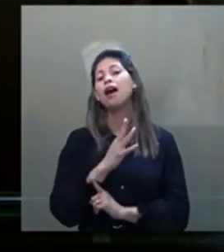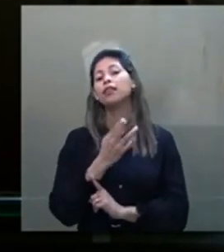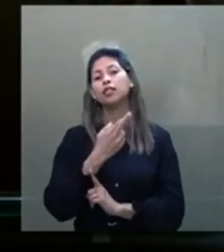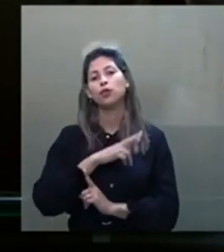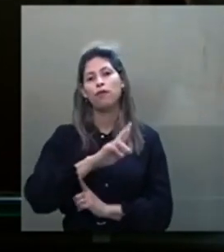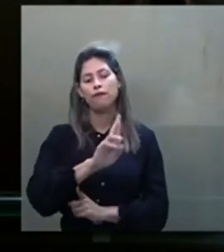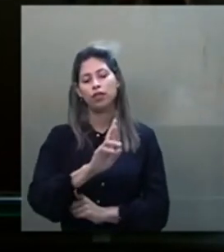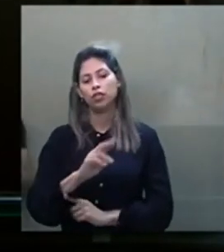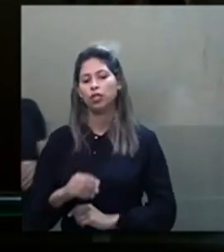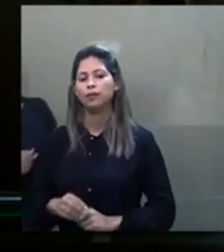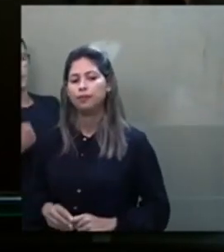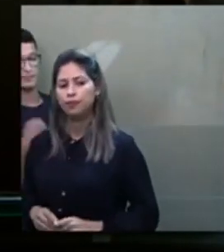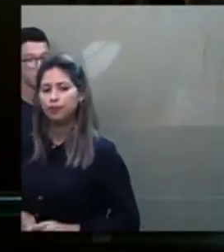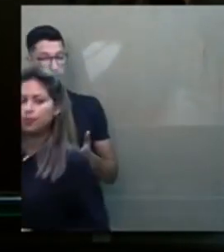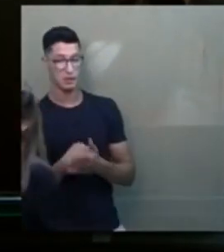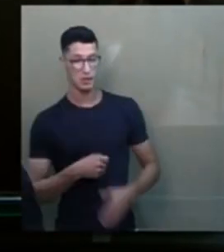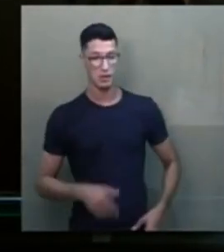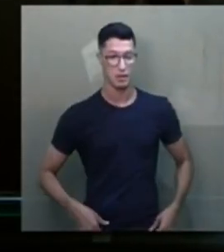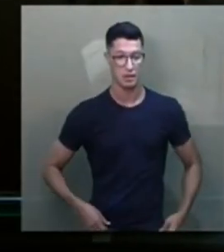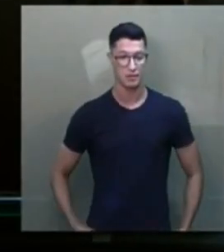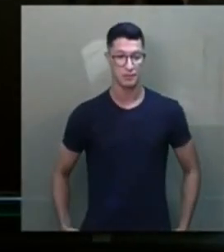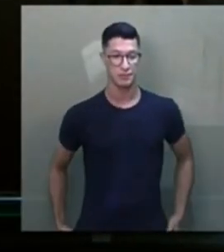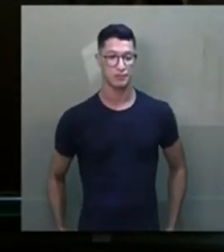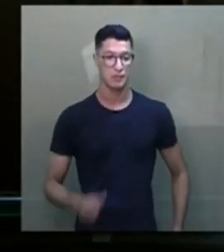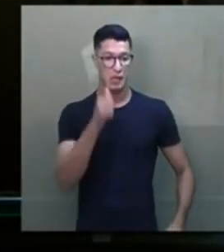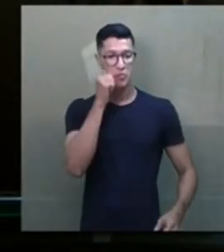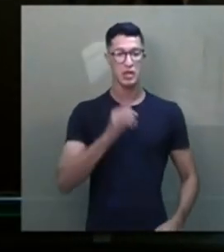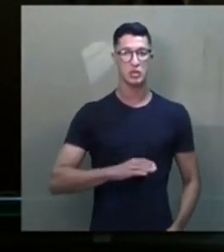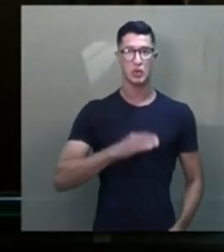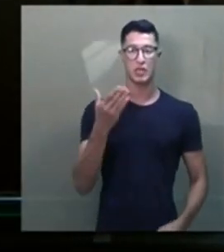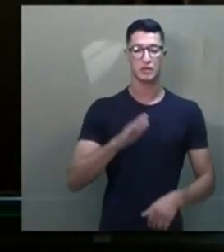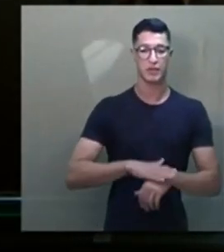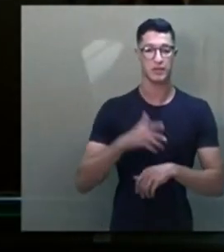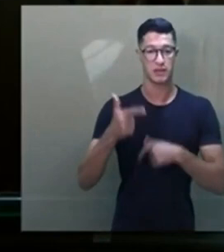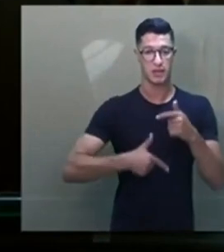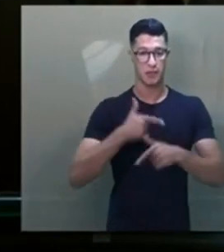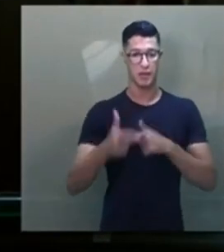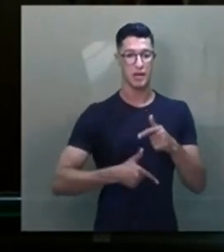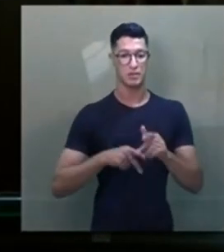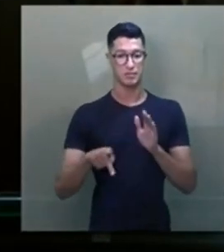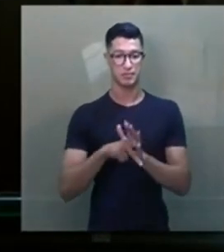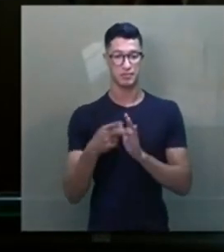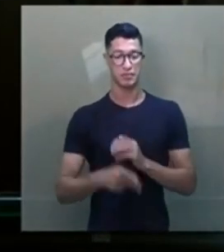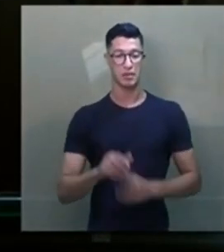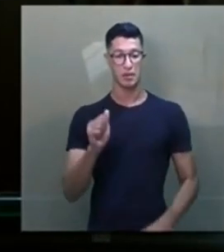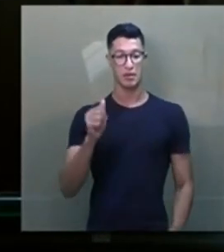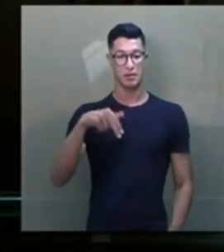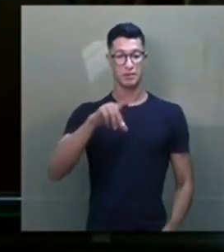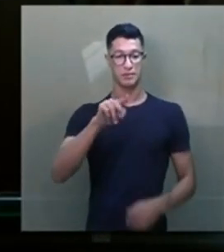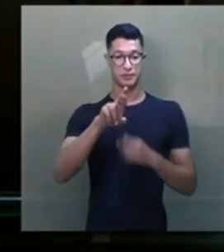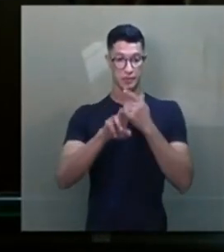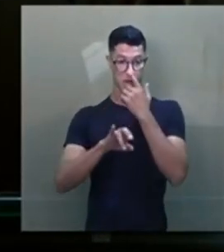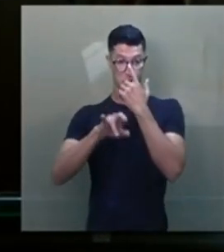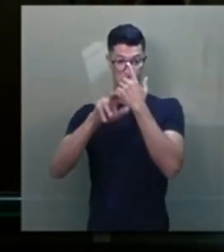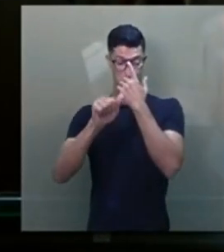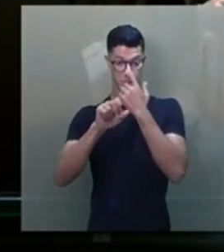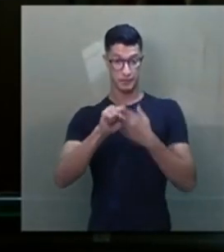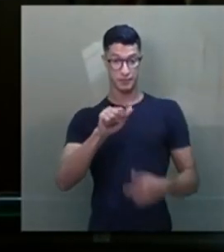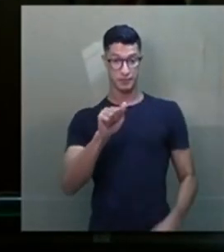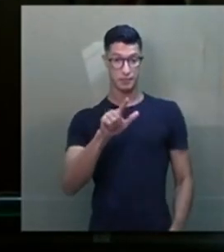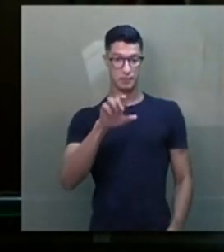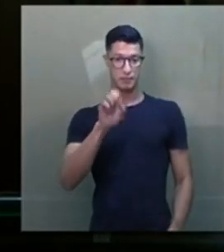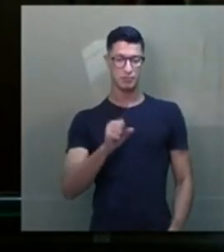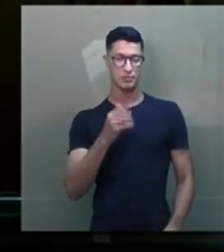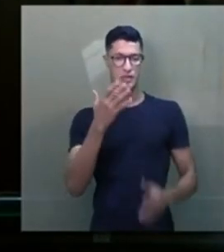grandes ativistas, mulher de coragem, que faz esse trabalho aqui nos batidores, é a Andréia Salles, que é um